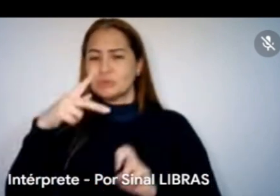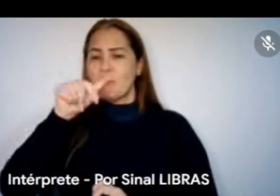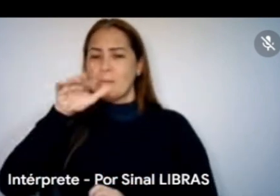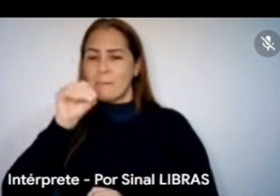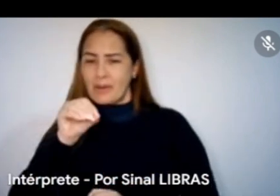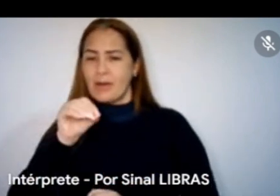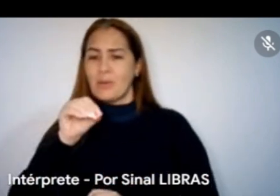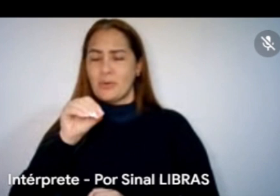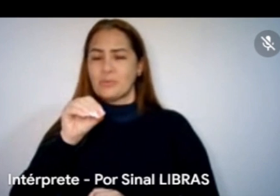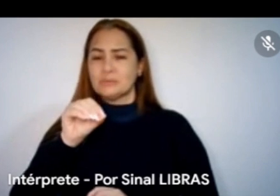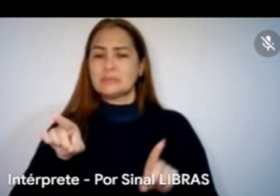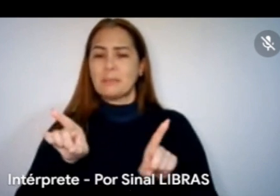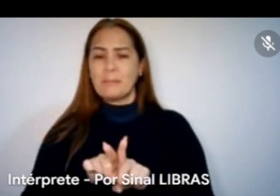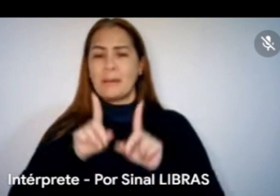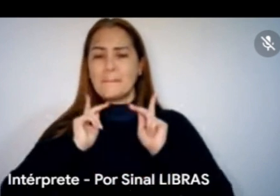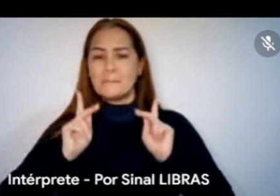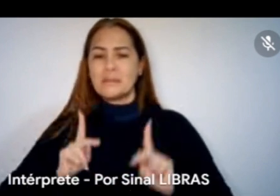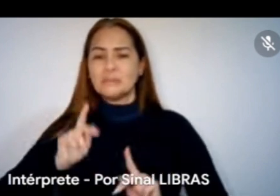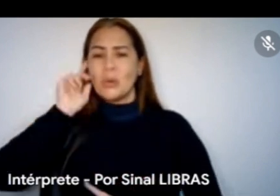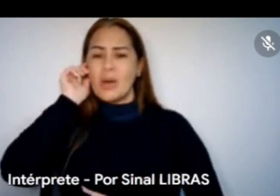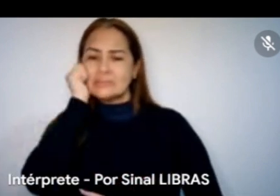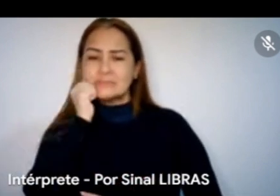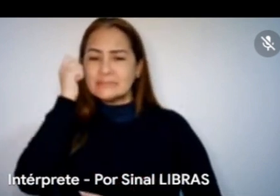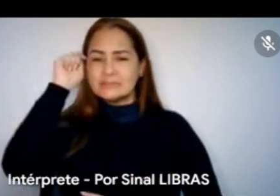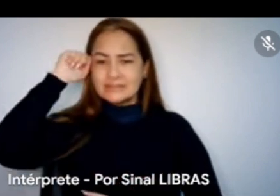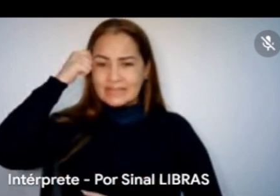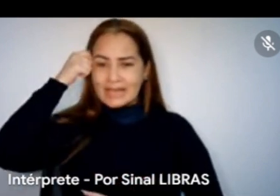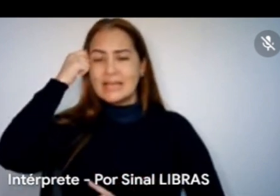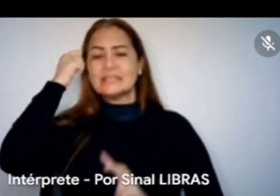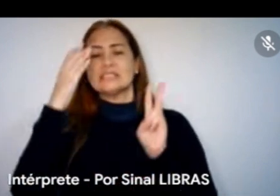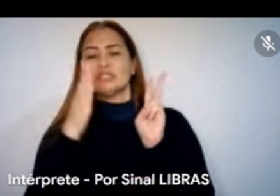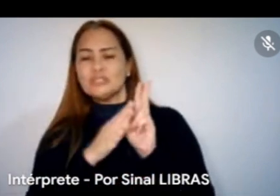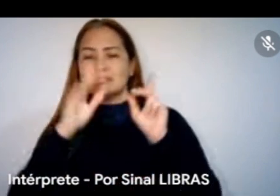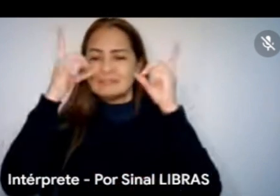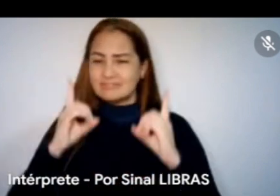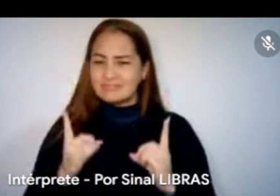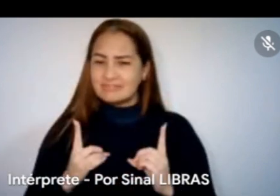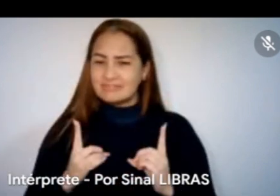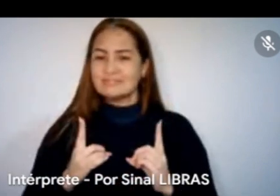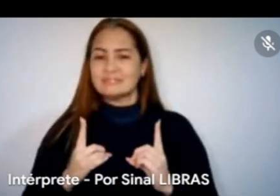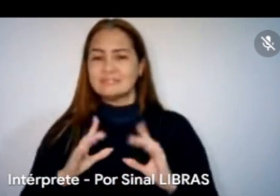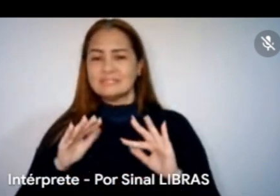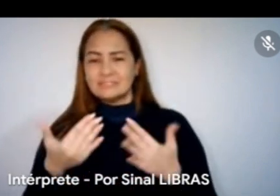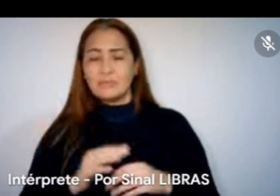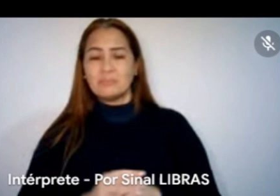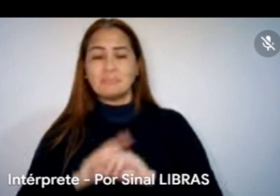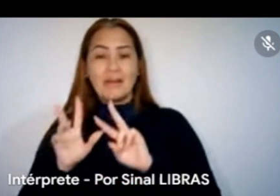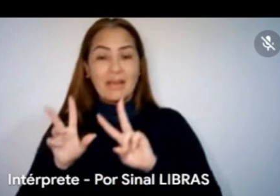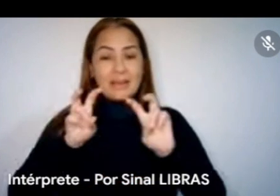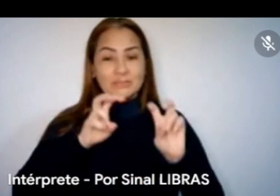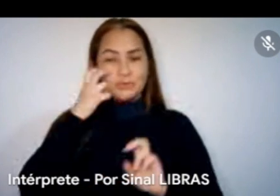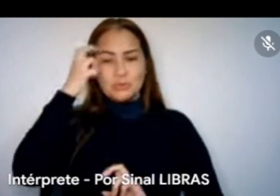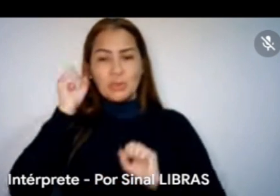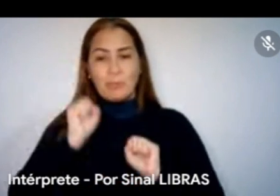com os pontos originários, né? Com os indígenas, com os PCDs, vem a questão dos pontos de cultura para que a gente possa implementar também